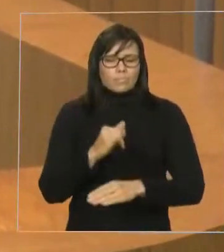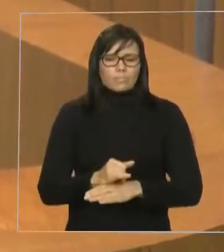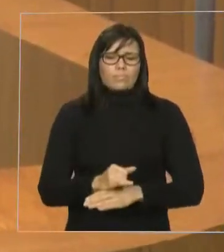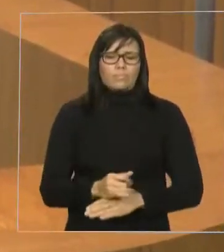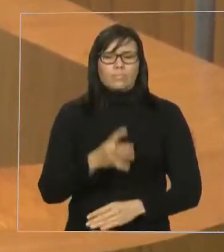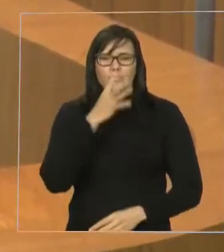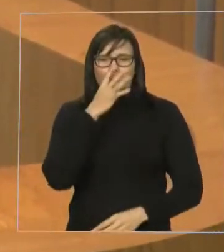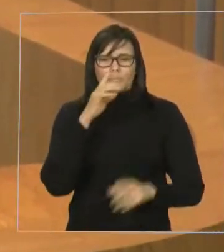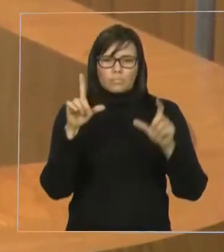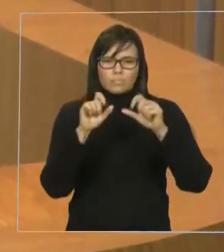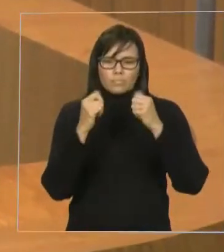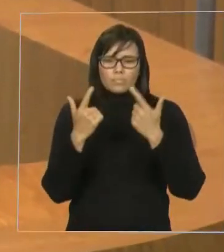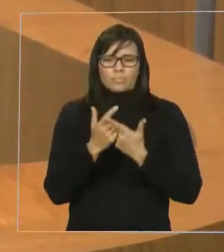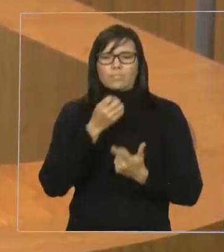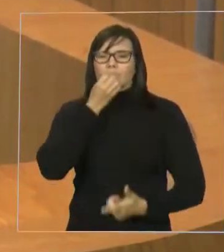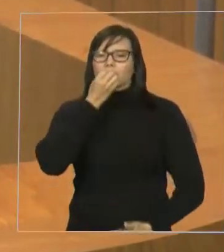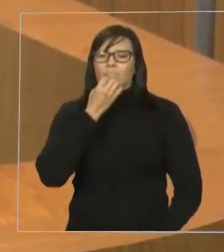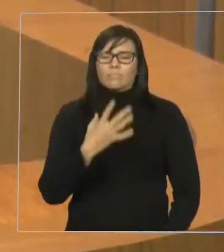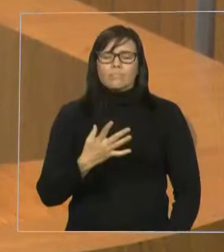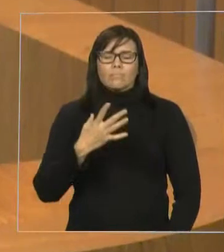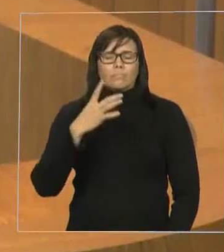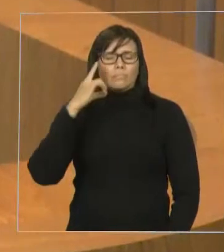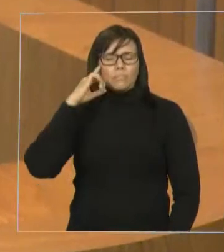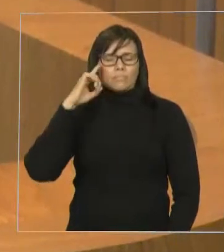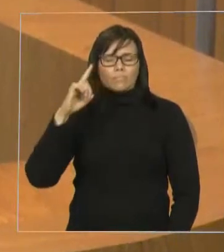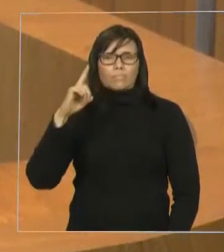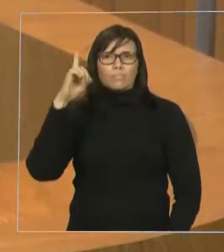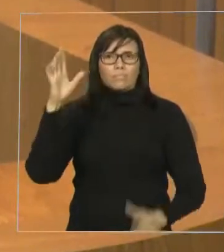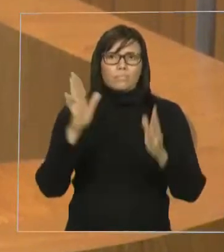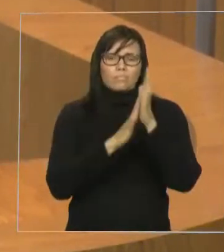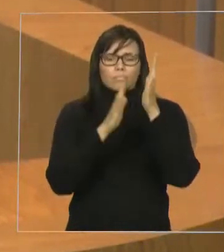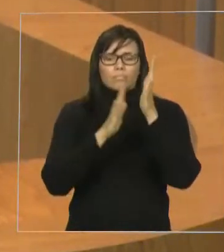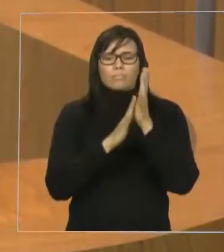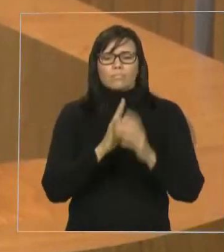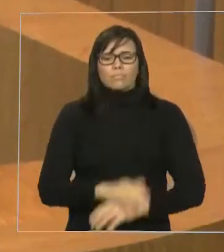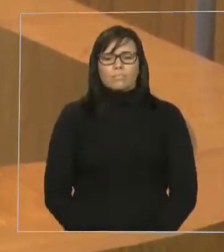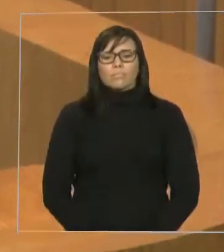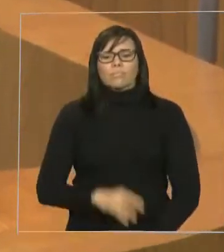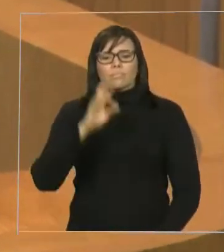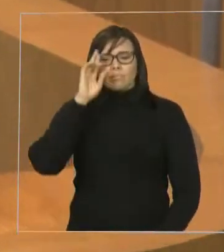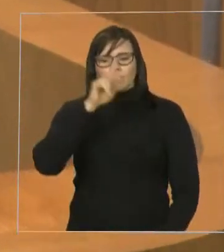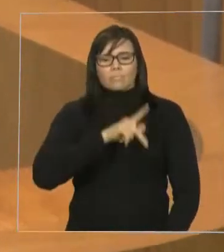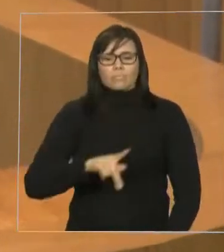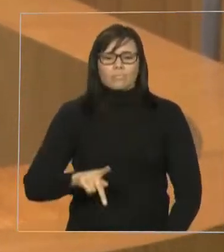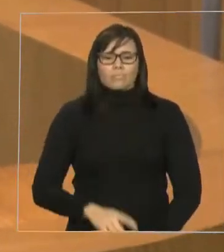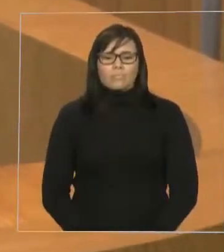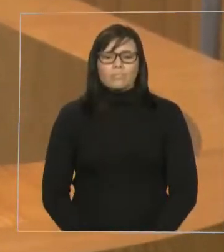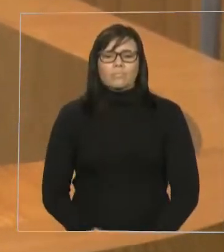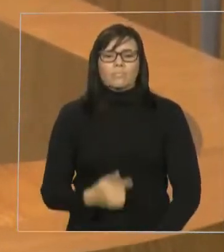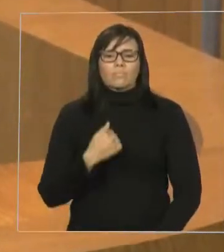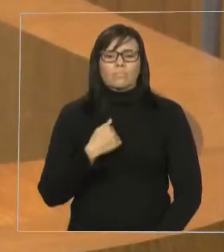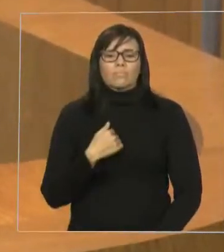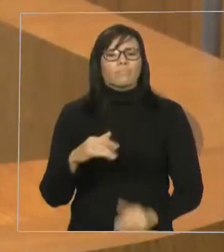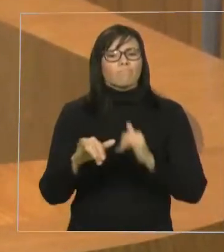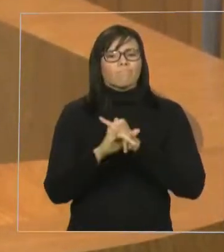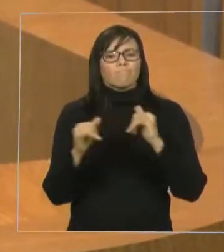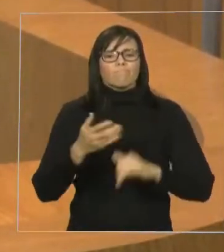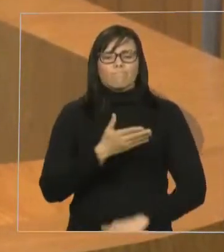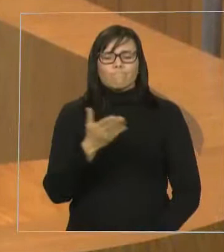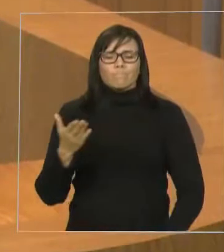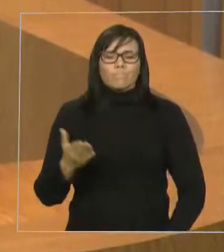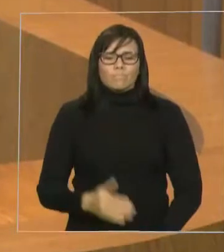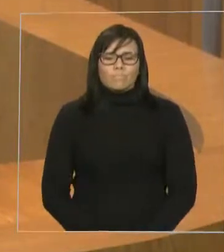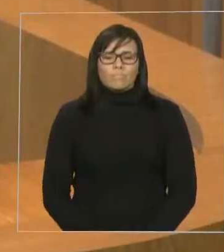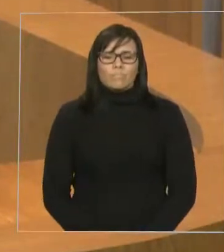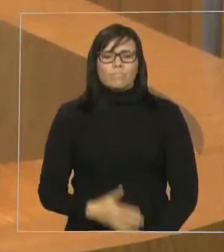Assembleia, nosso mais cordial bom dia, que Deus seja louvado. Senhor Presidente, quero fazer registro das